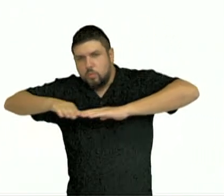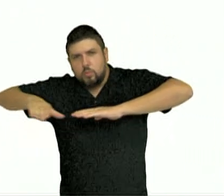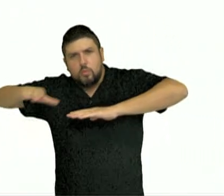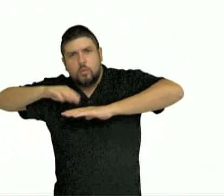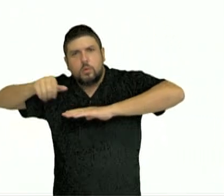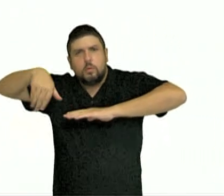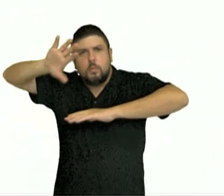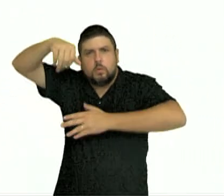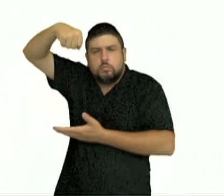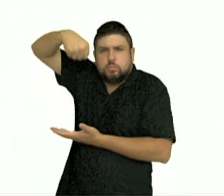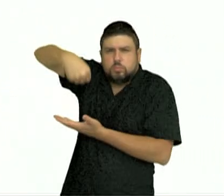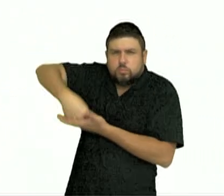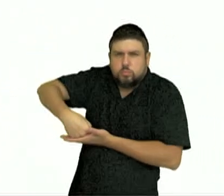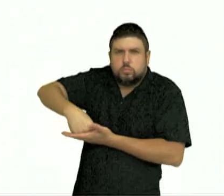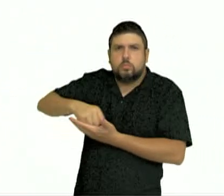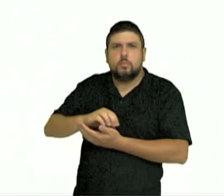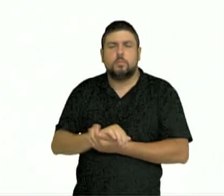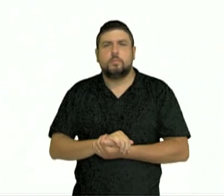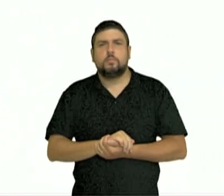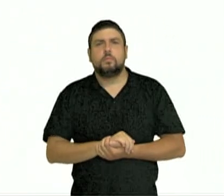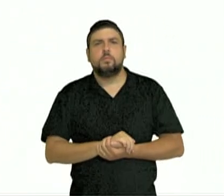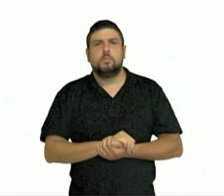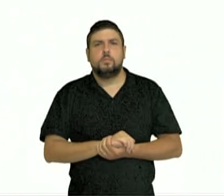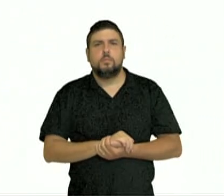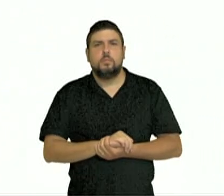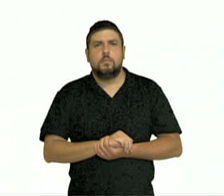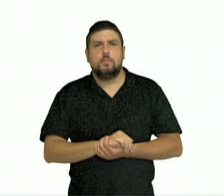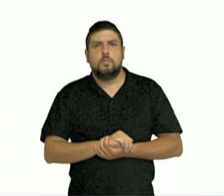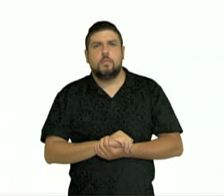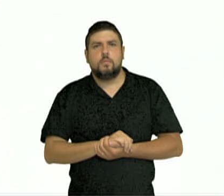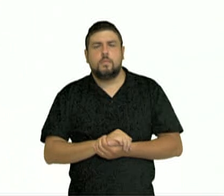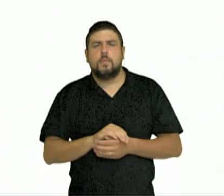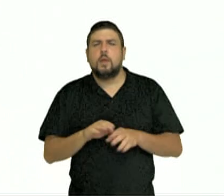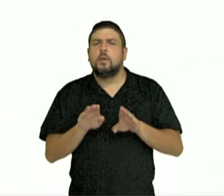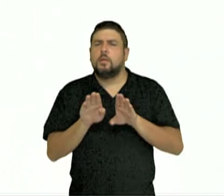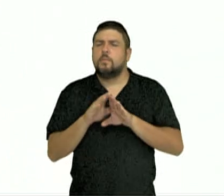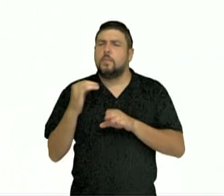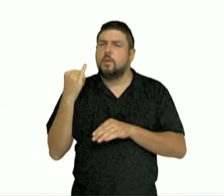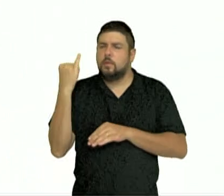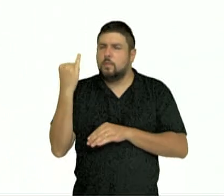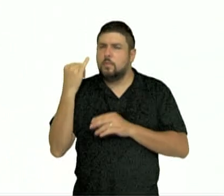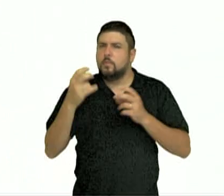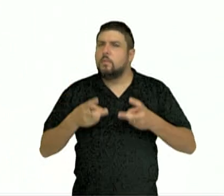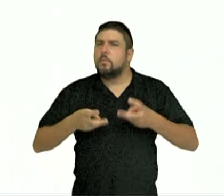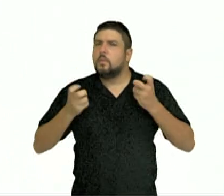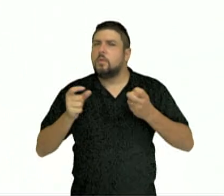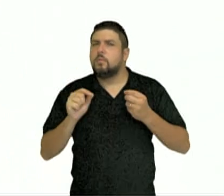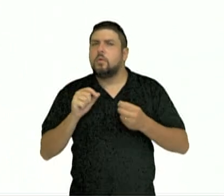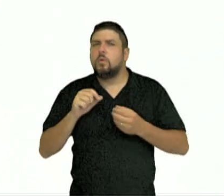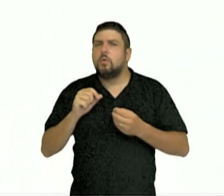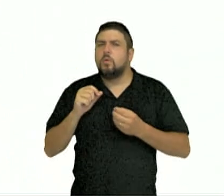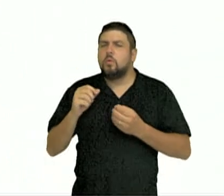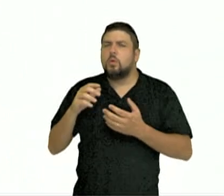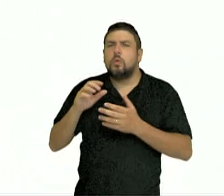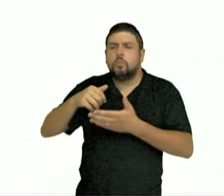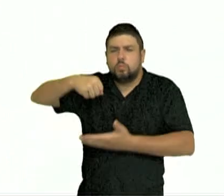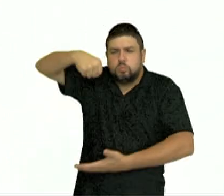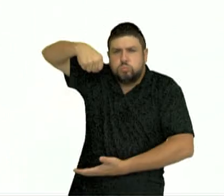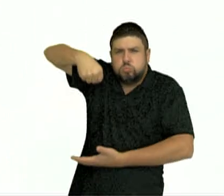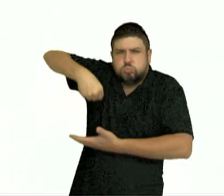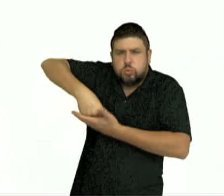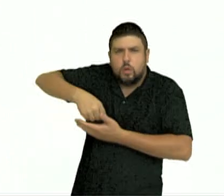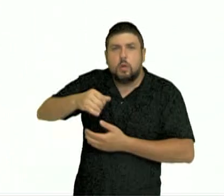É importante a gente também perceber que outros fatores também vão influenciar na pressão, como por exemplo, a